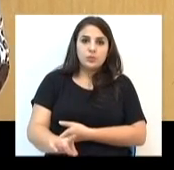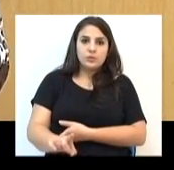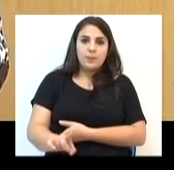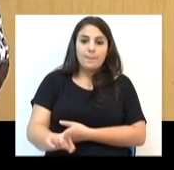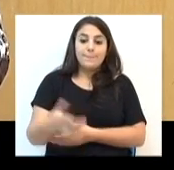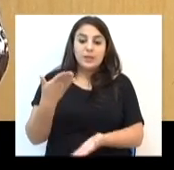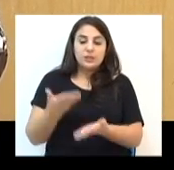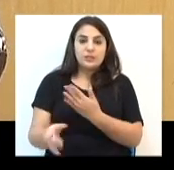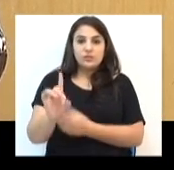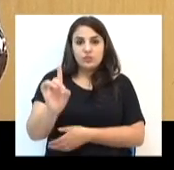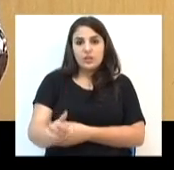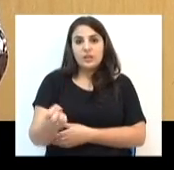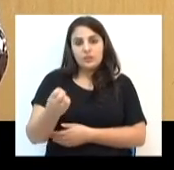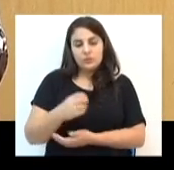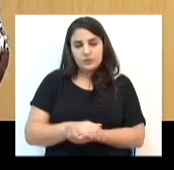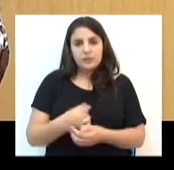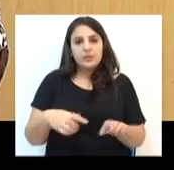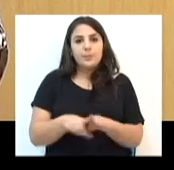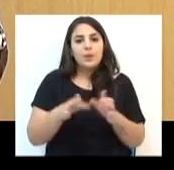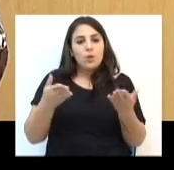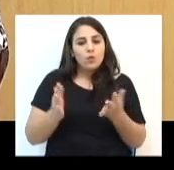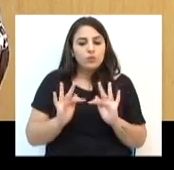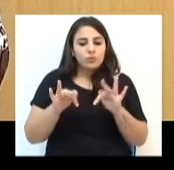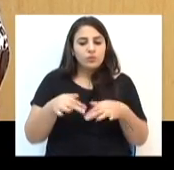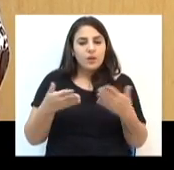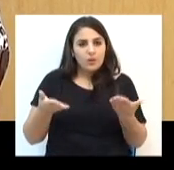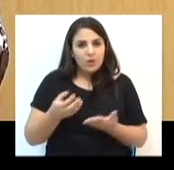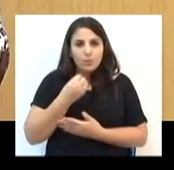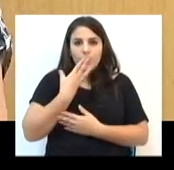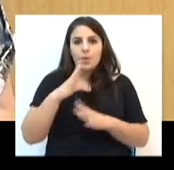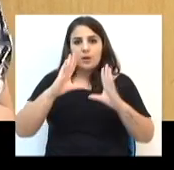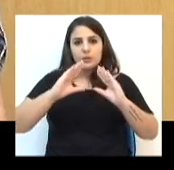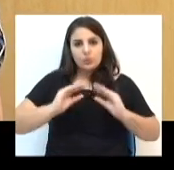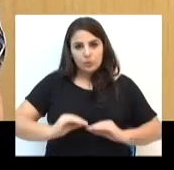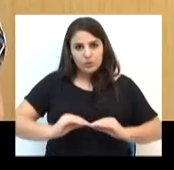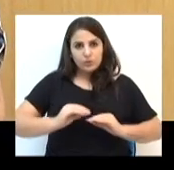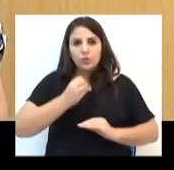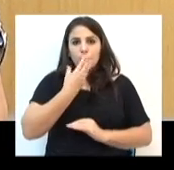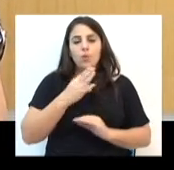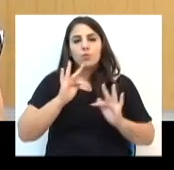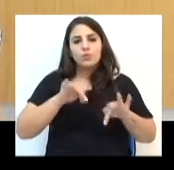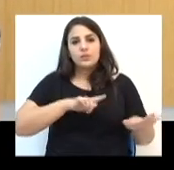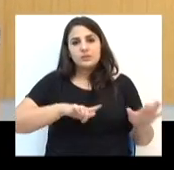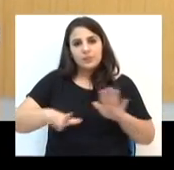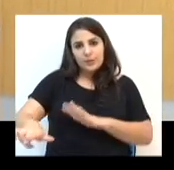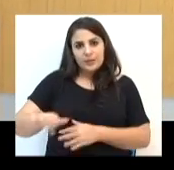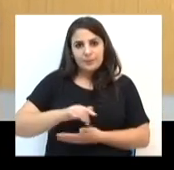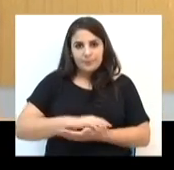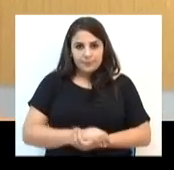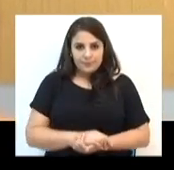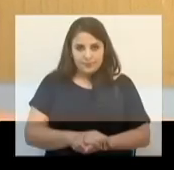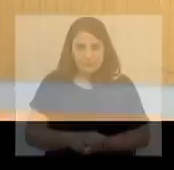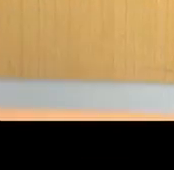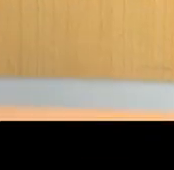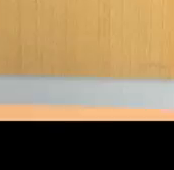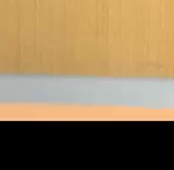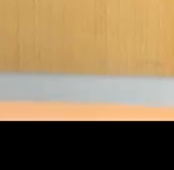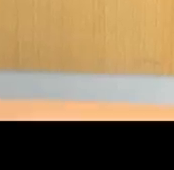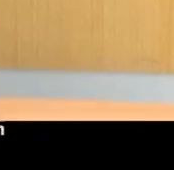ameaçados ou violados. E hoje nós ficamos por aqui. Uma boa noite e um ótimo final de semana.